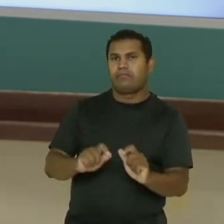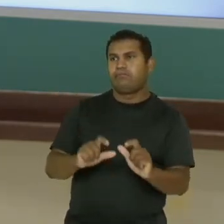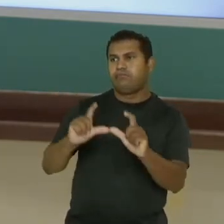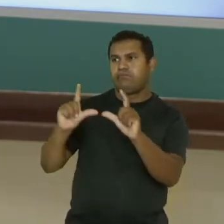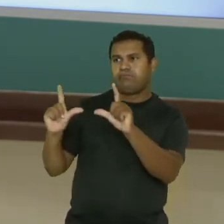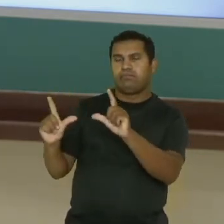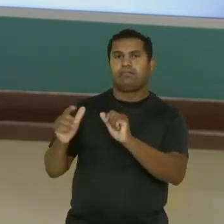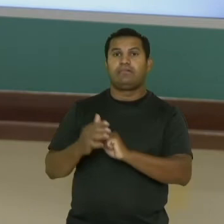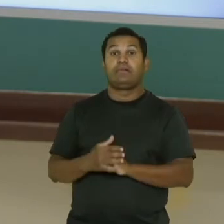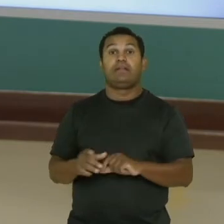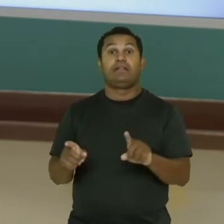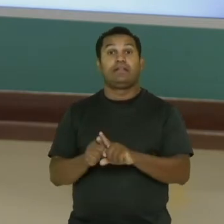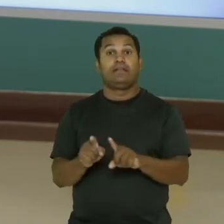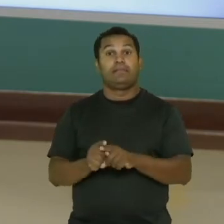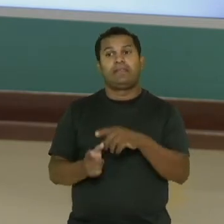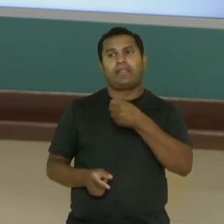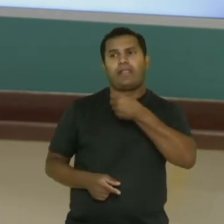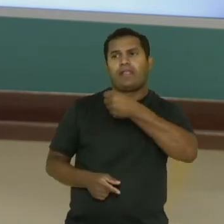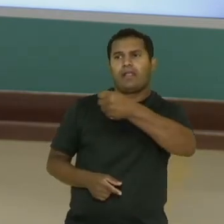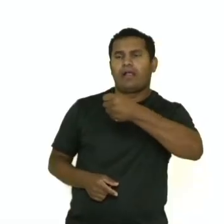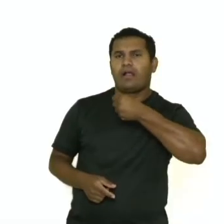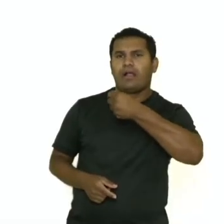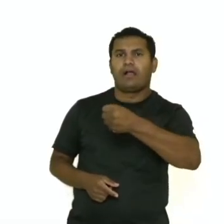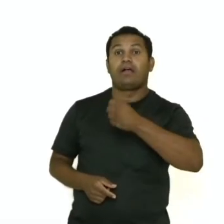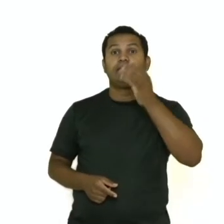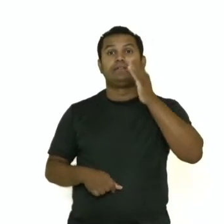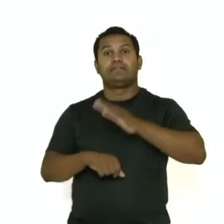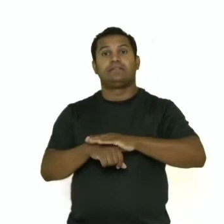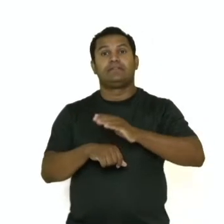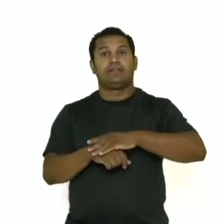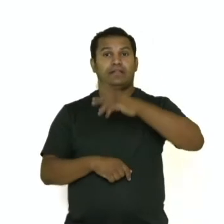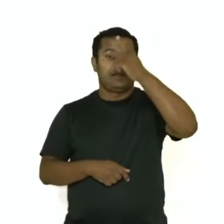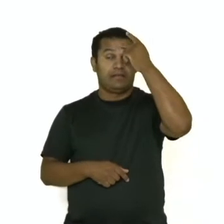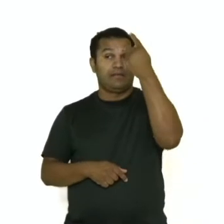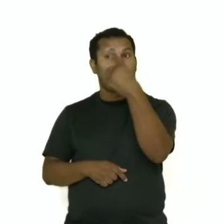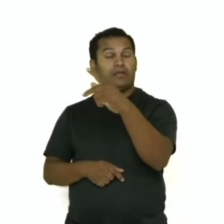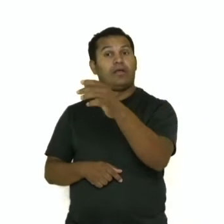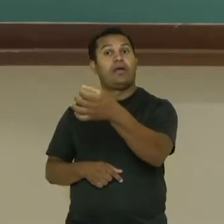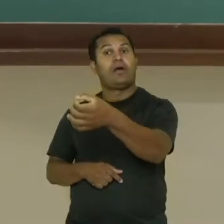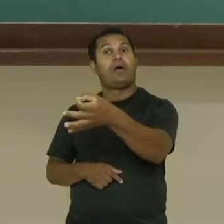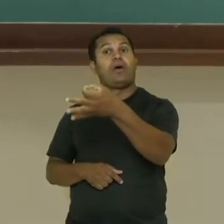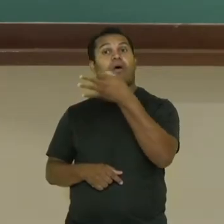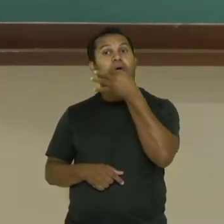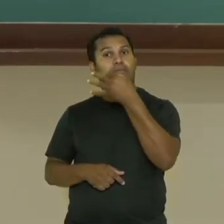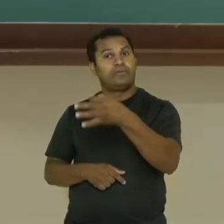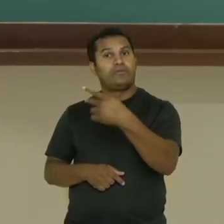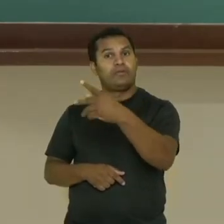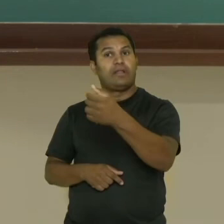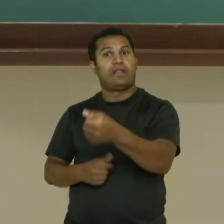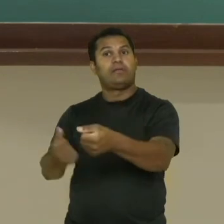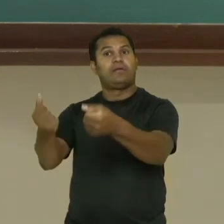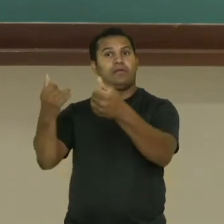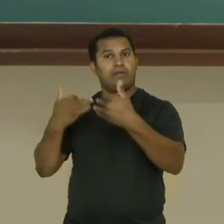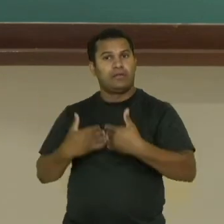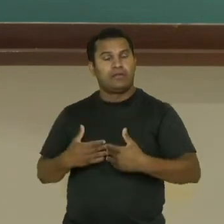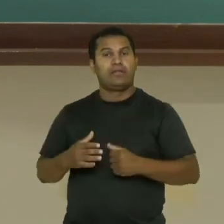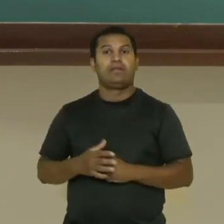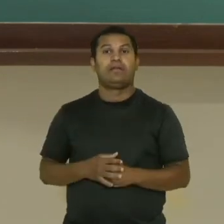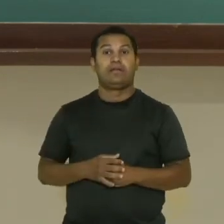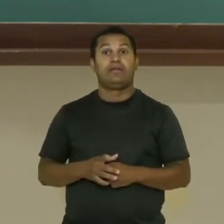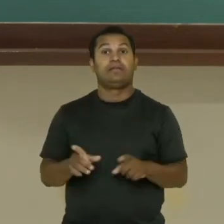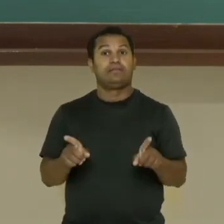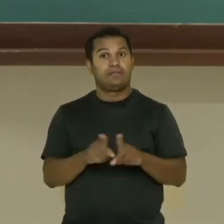acervo para fazer o quê? Aprofundar o conteúdo. Prof, e a estrutura da